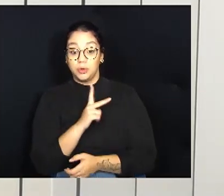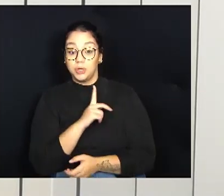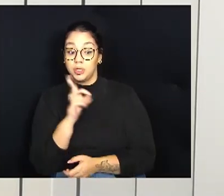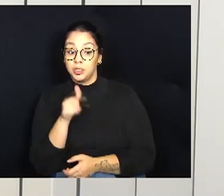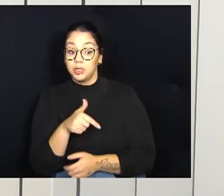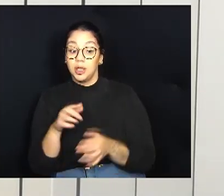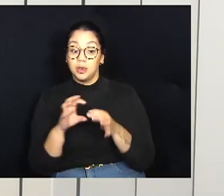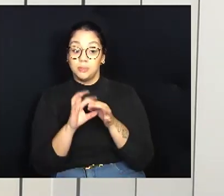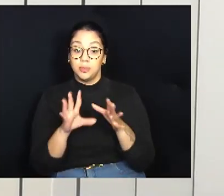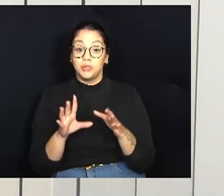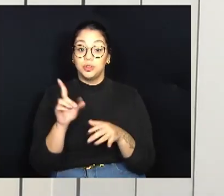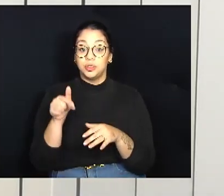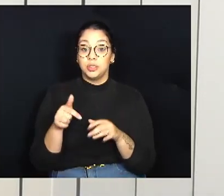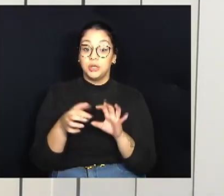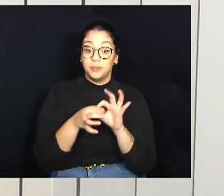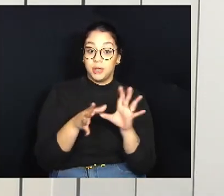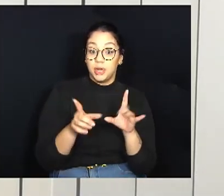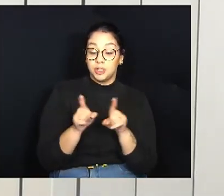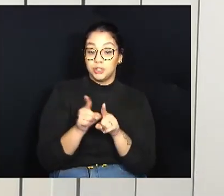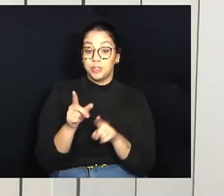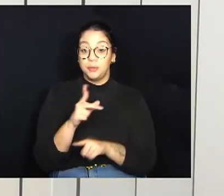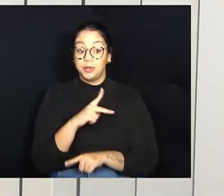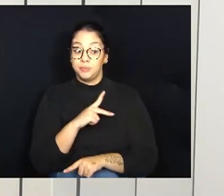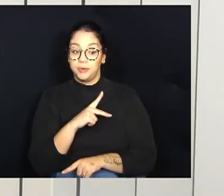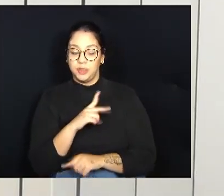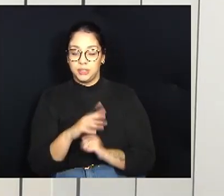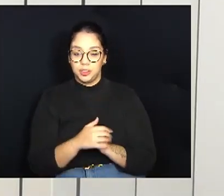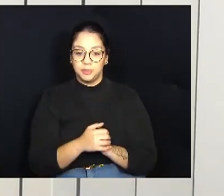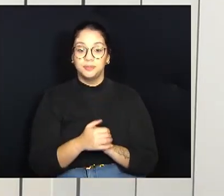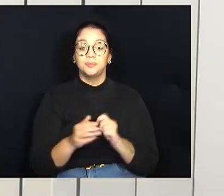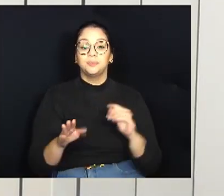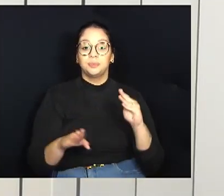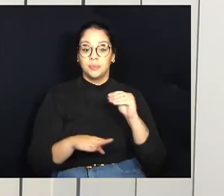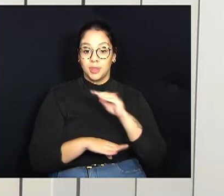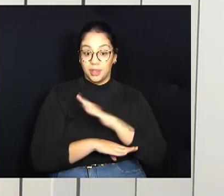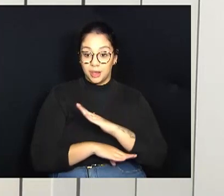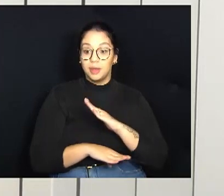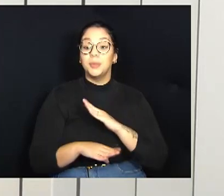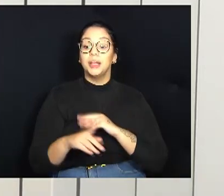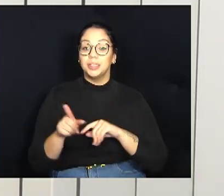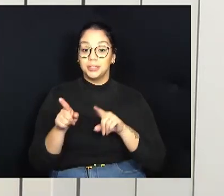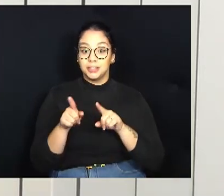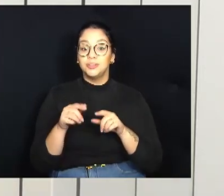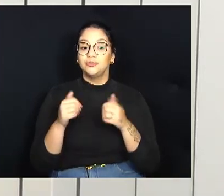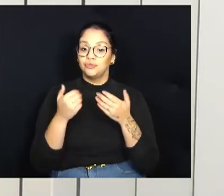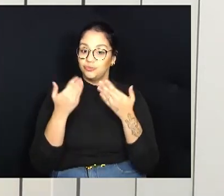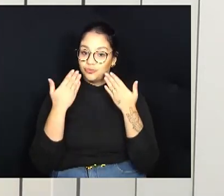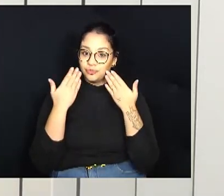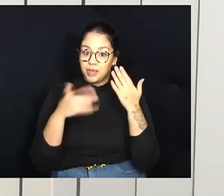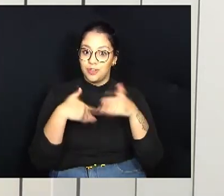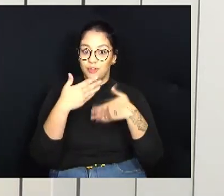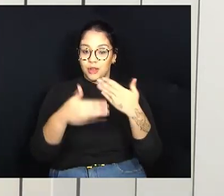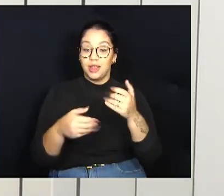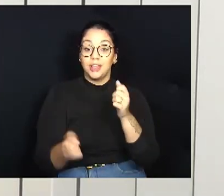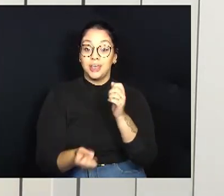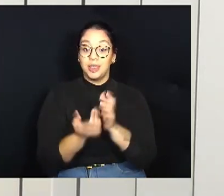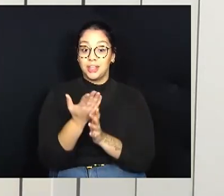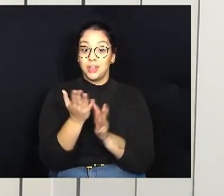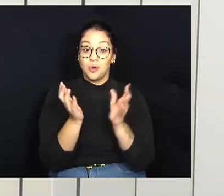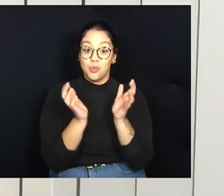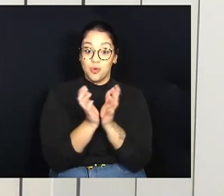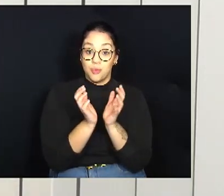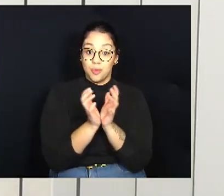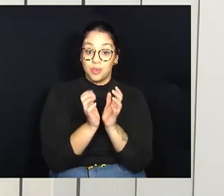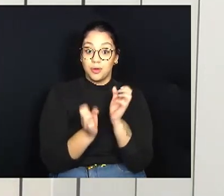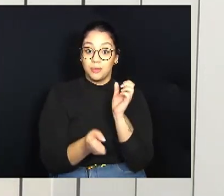de liberdade e de privacidade. A Câmara Municipal de Campinas saiu na frente e criou um comitê para a